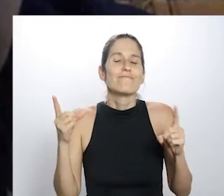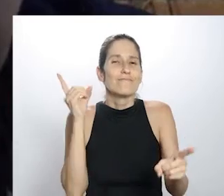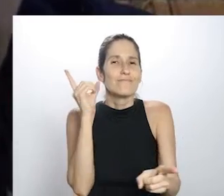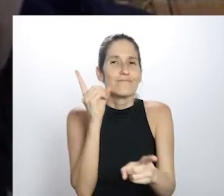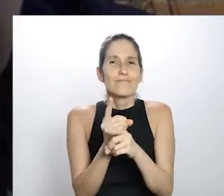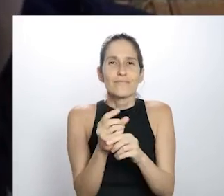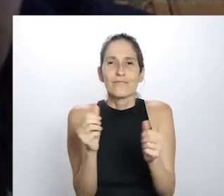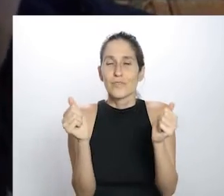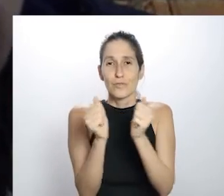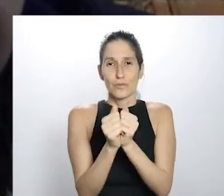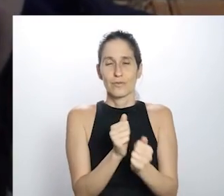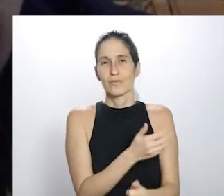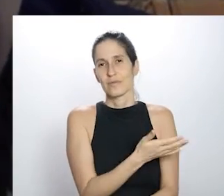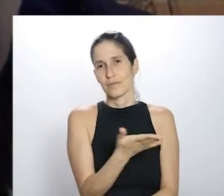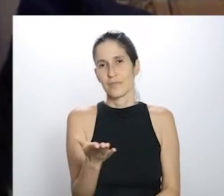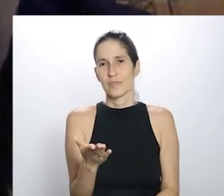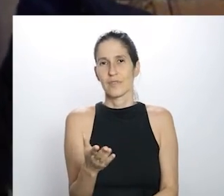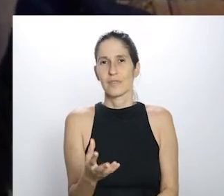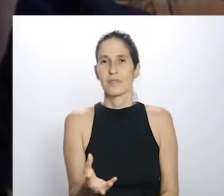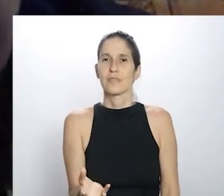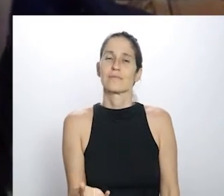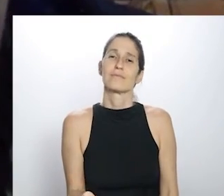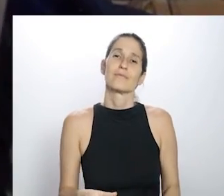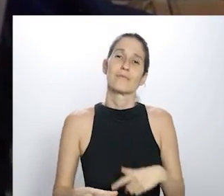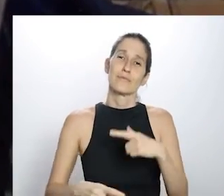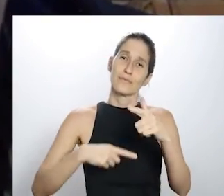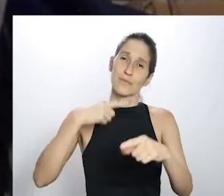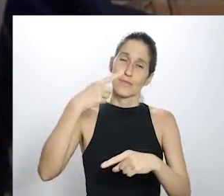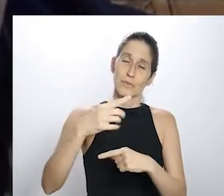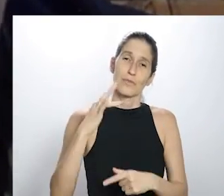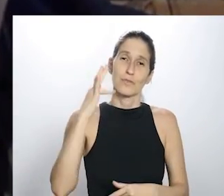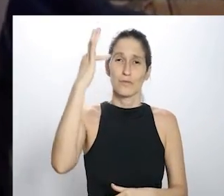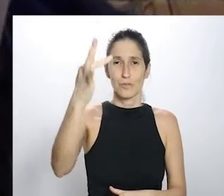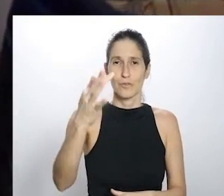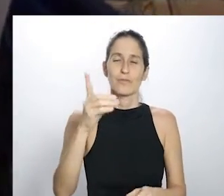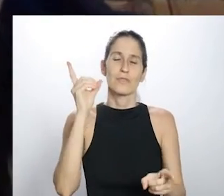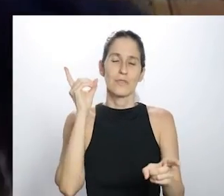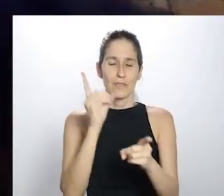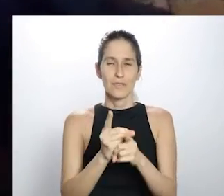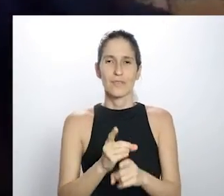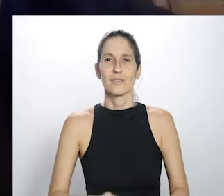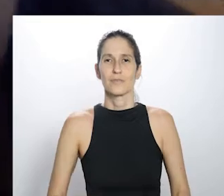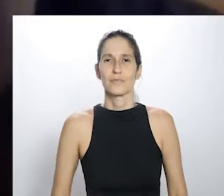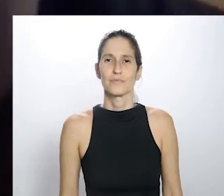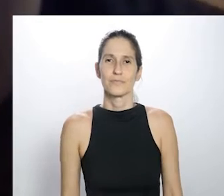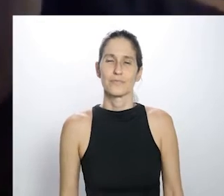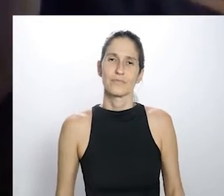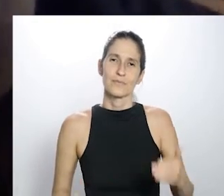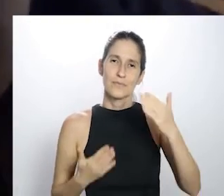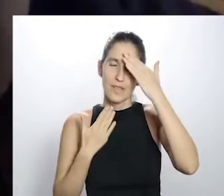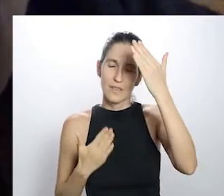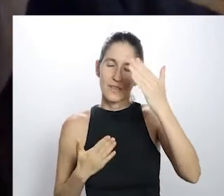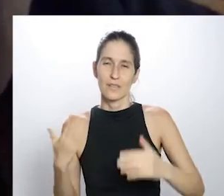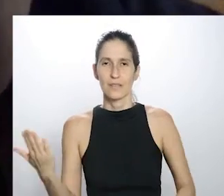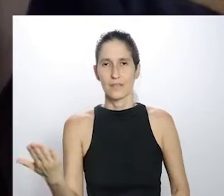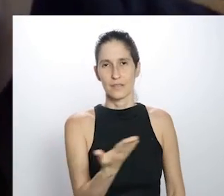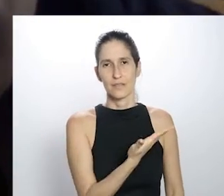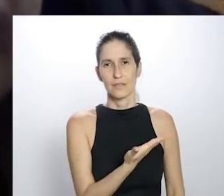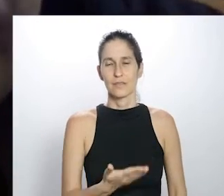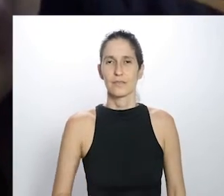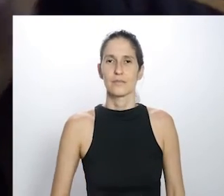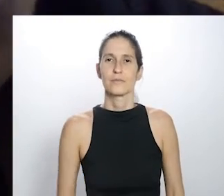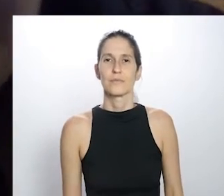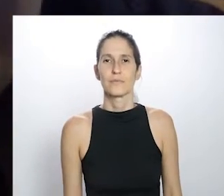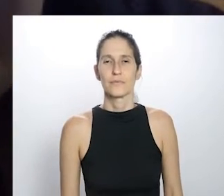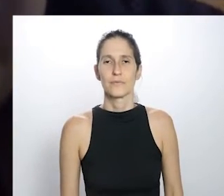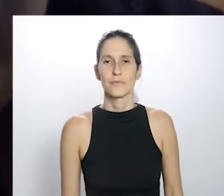vontade de encontrar, de estar junto. E a gente vai ter oportunidade disso. Então, é isso que eu quero deixar. Eu agradeço a todos,